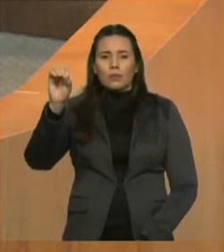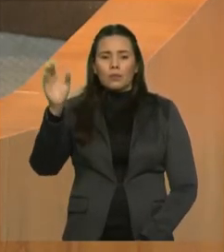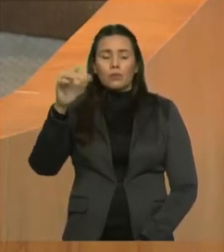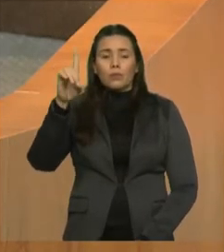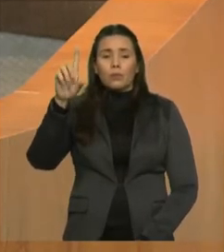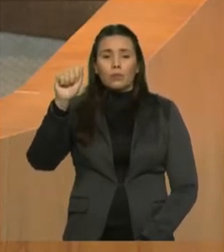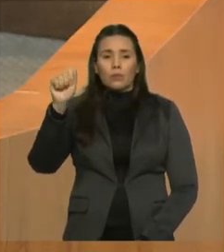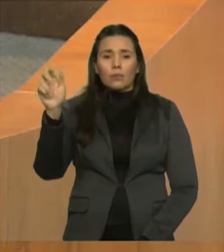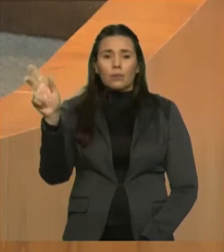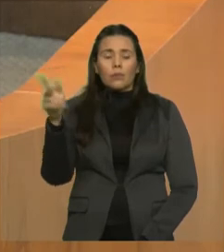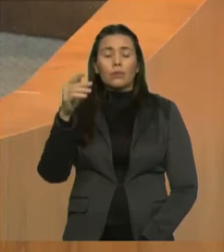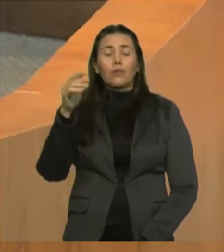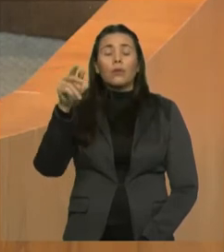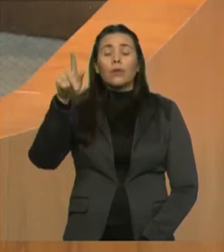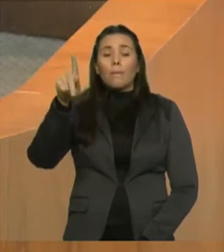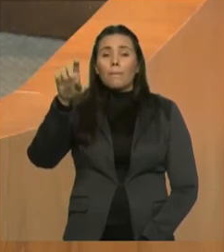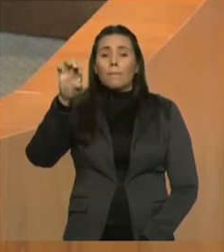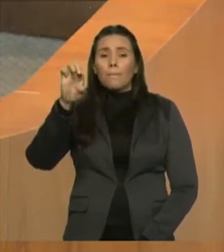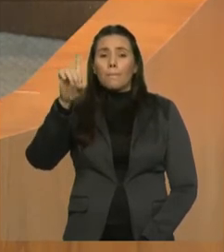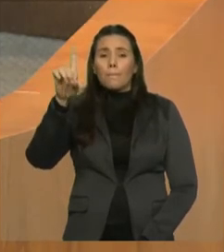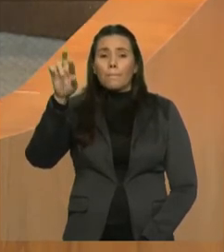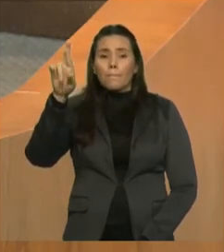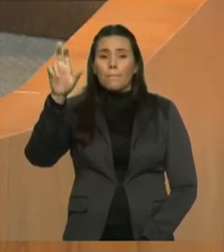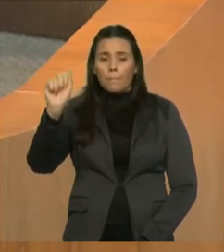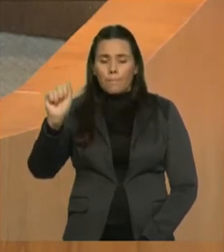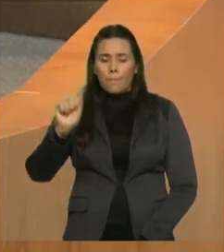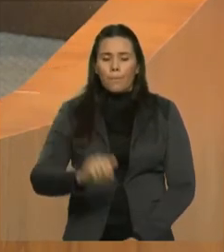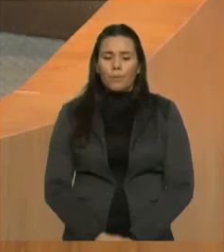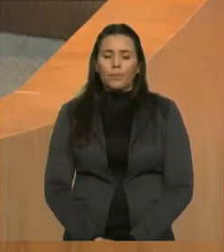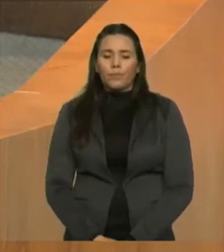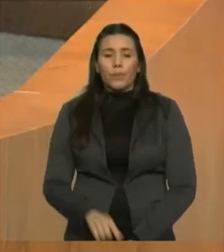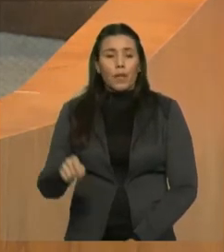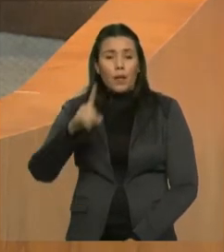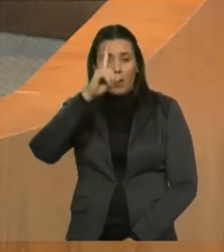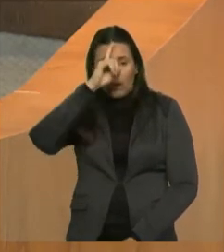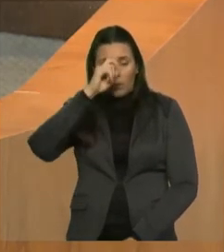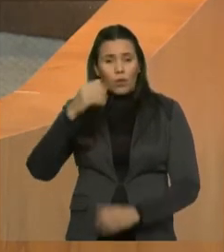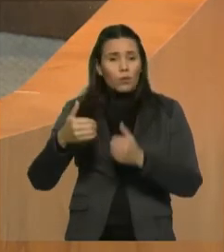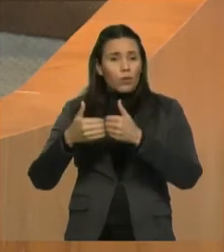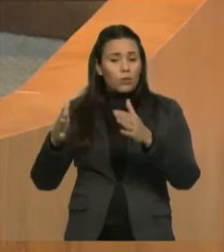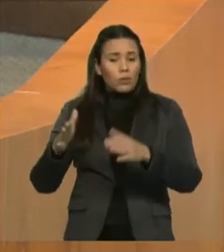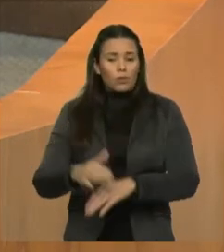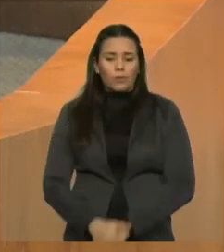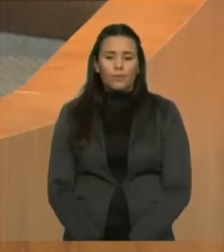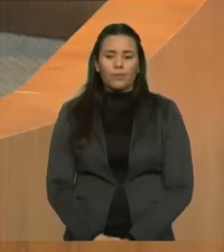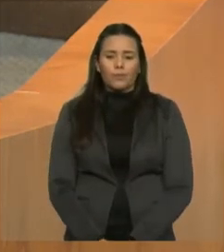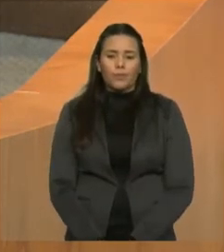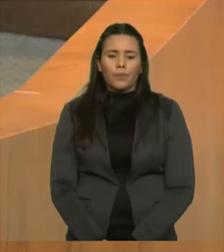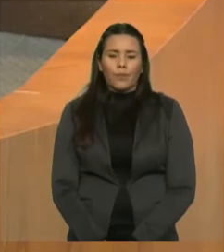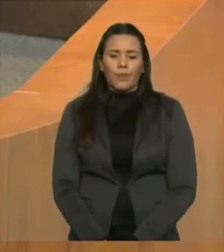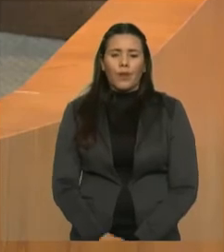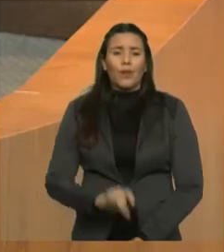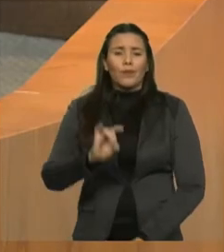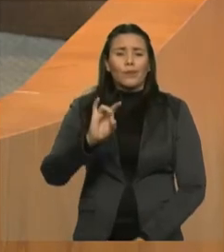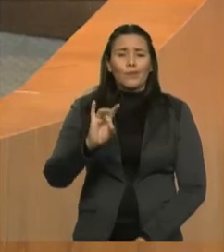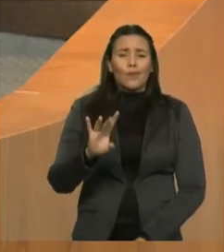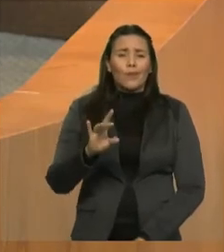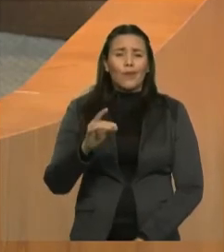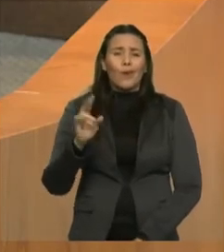onde o hospital foi inaugurado e só está atendendo com 10 a 20% da sua capacidade.